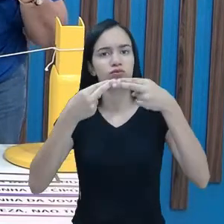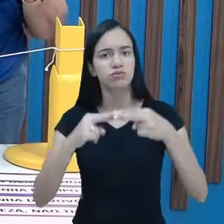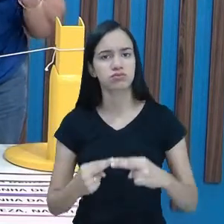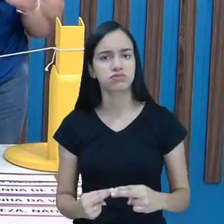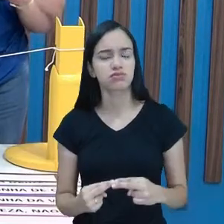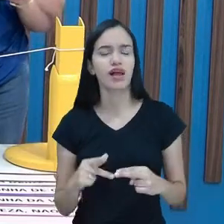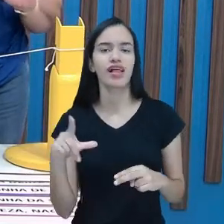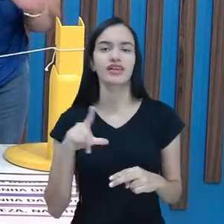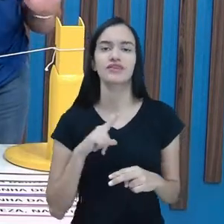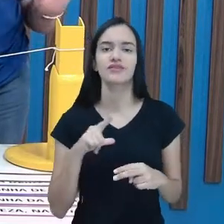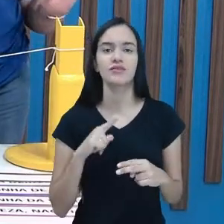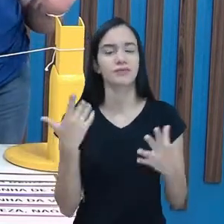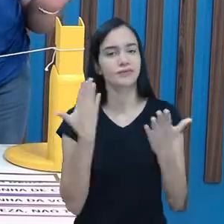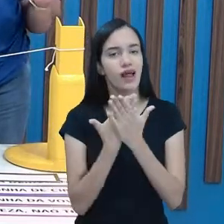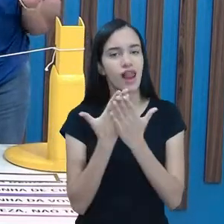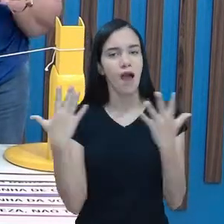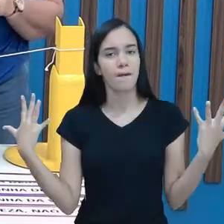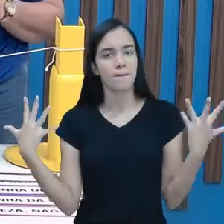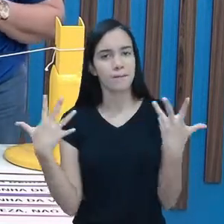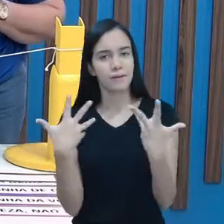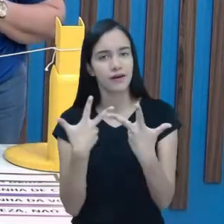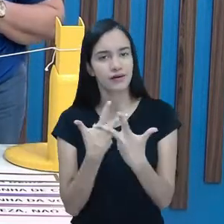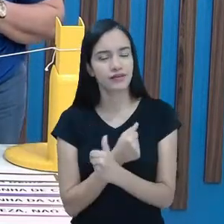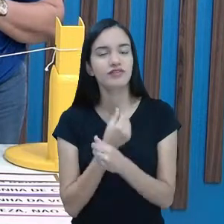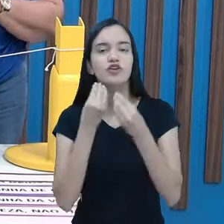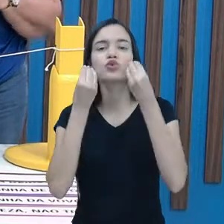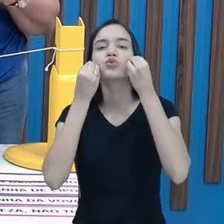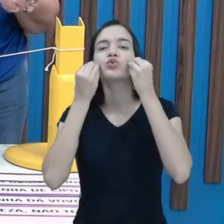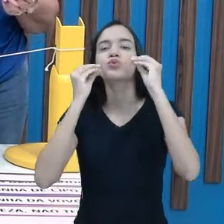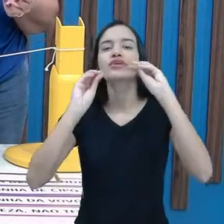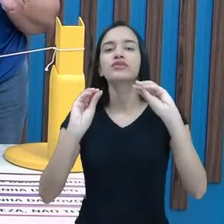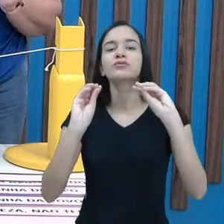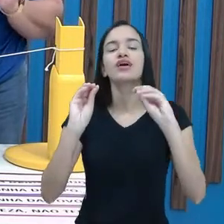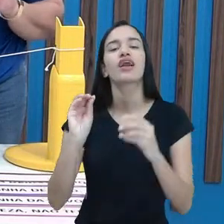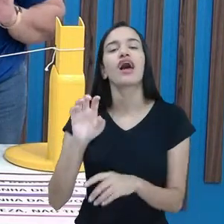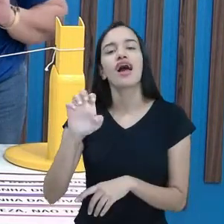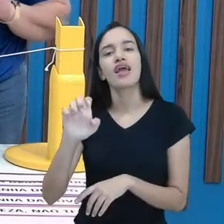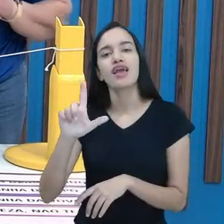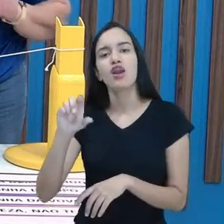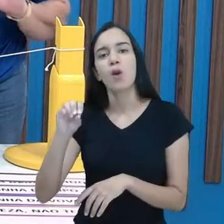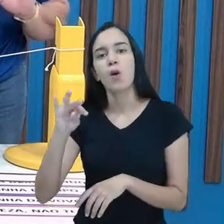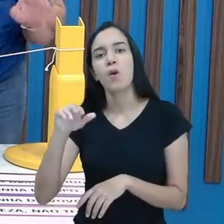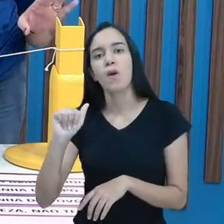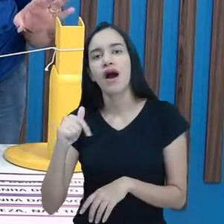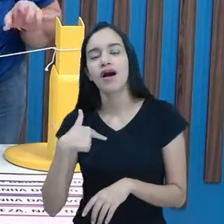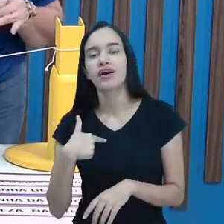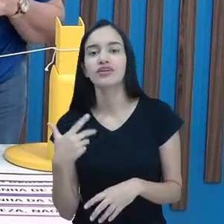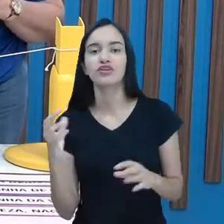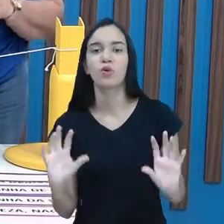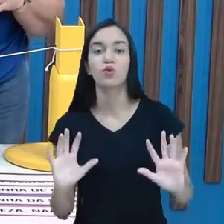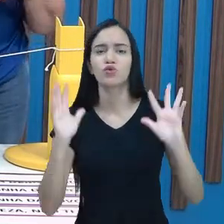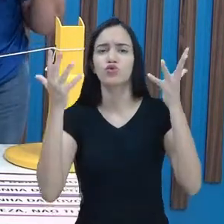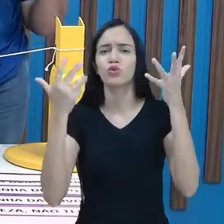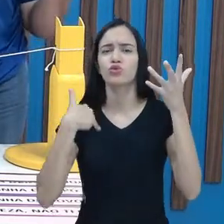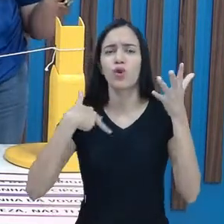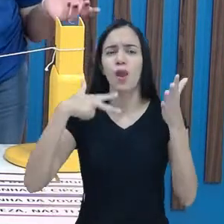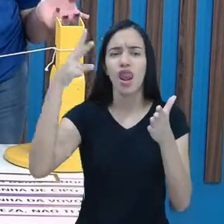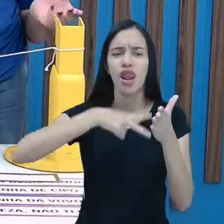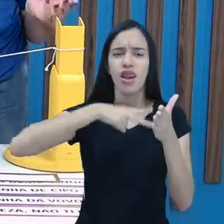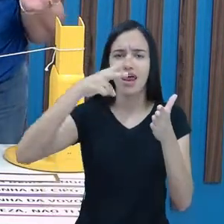Tivemos uma aula maravilhosa. Beijo para a Eloá, que veio e deu um show aqui, lendo,